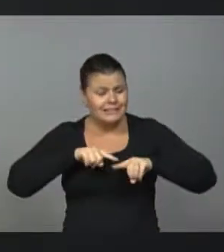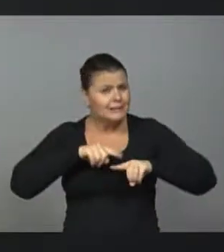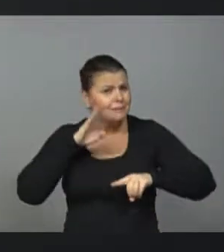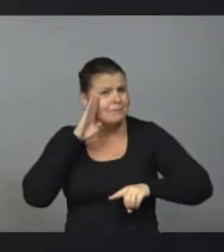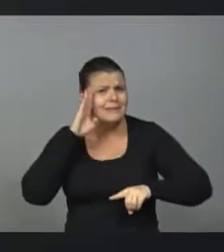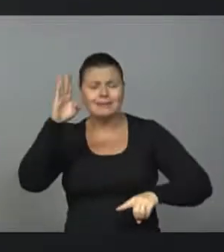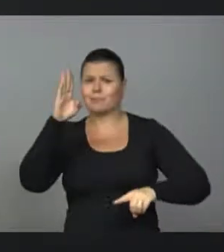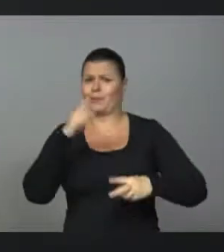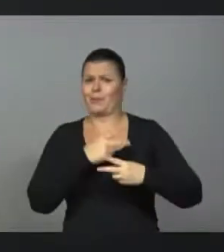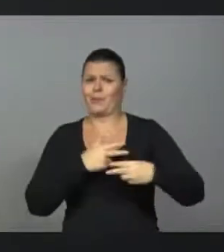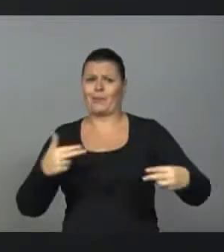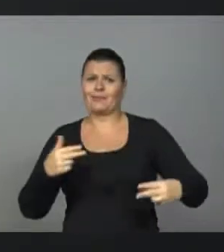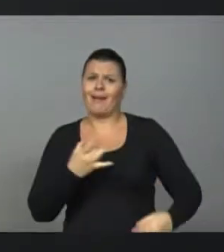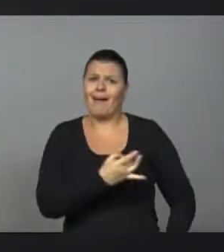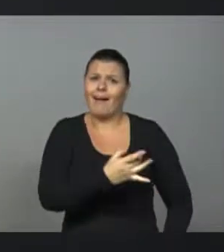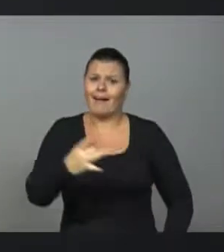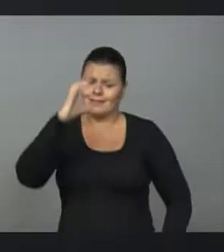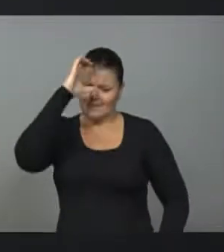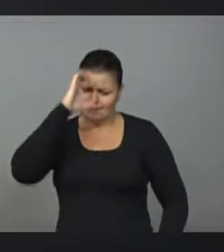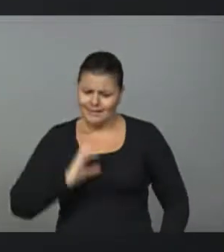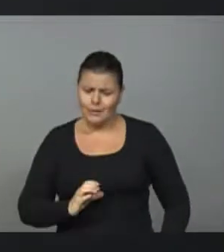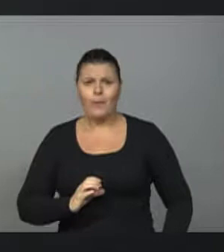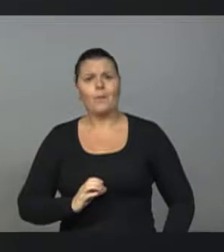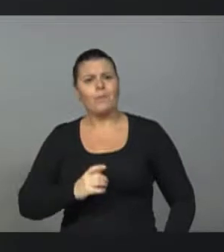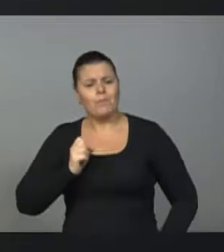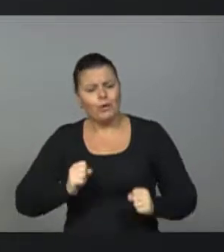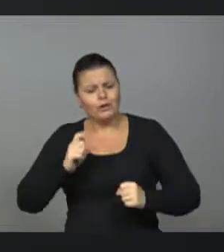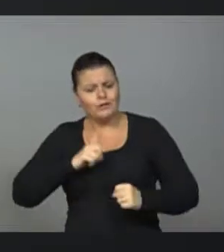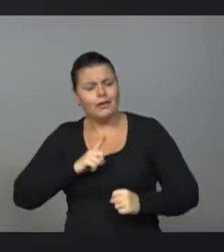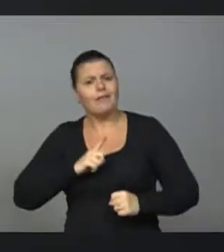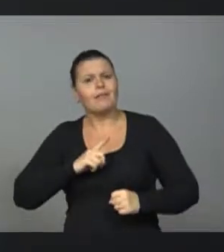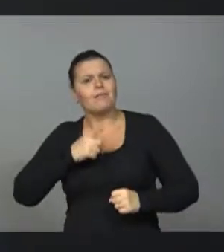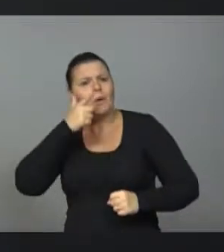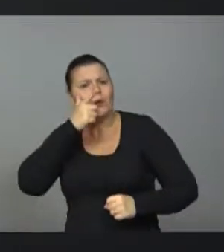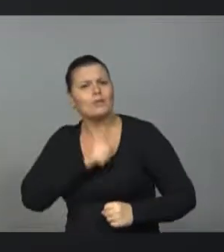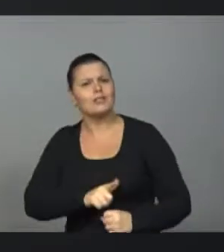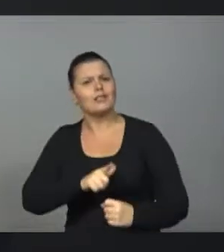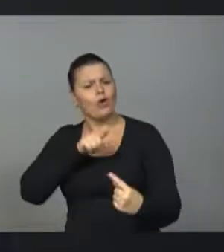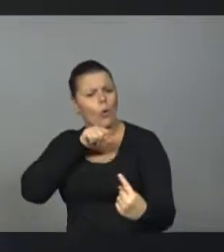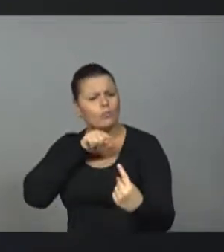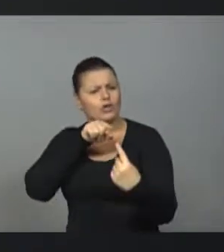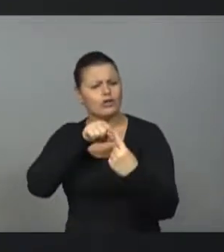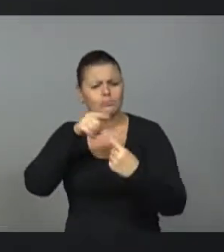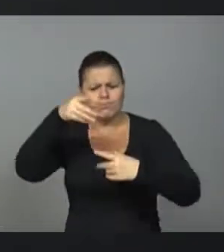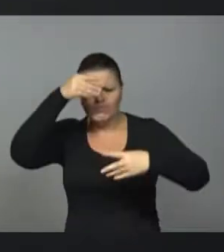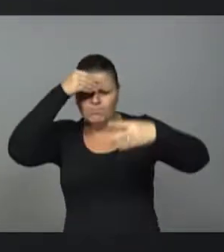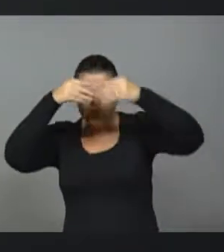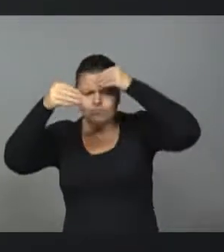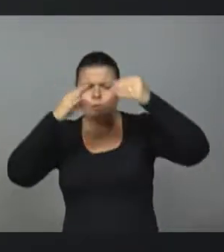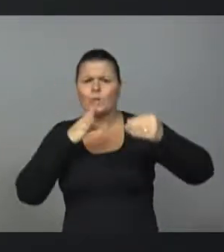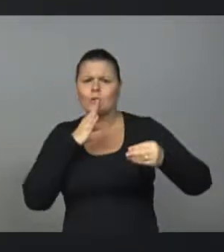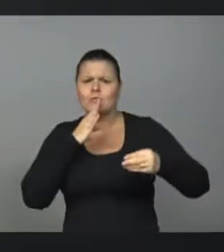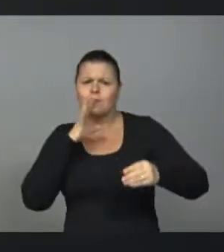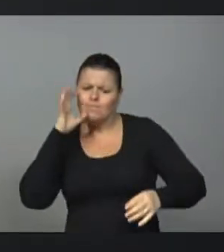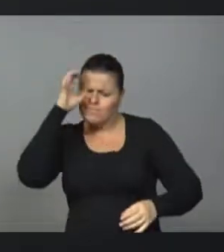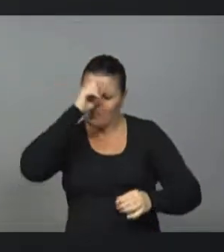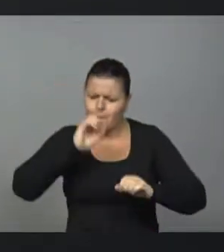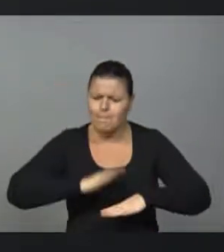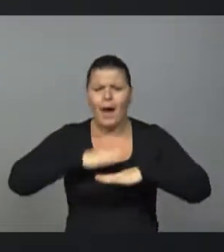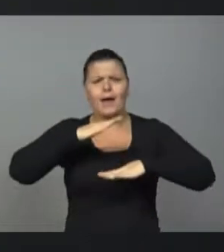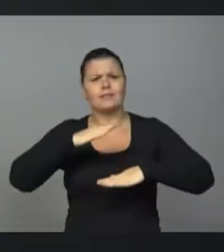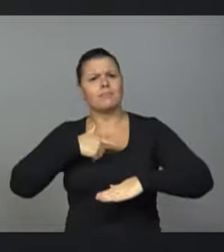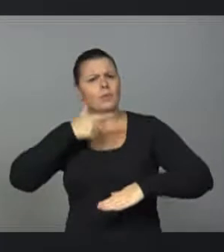cada cidadão pode ter para correr em busca do seu propósito, para correr em busca de conhecimento, para poder buscar um lugar melhor no mercado,